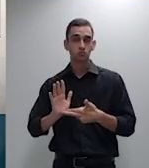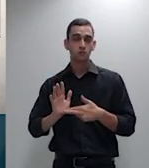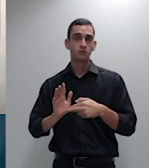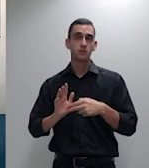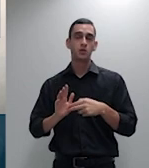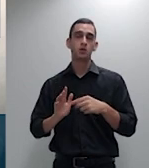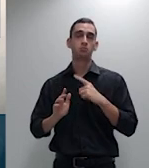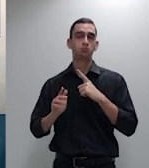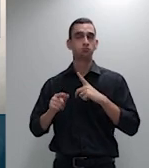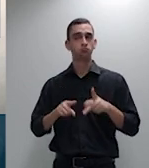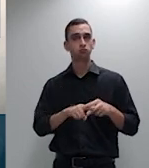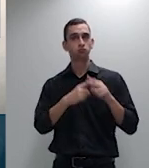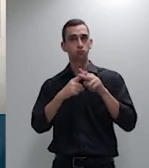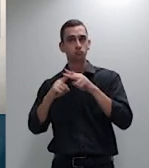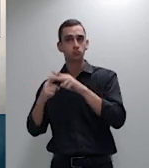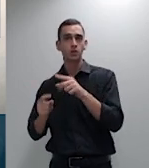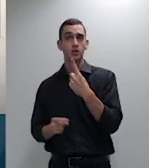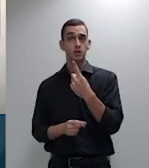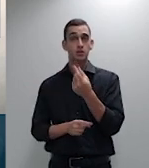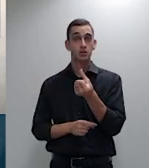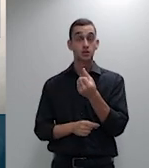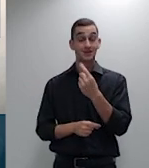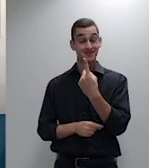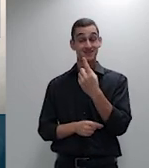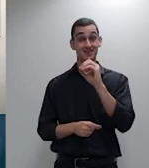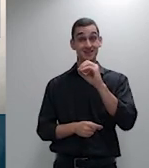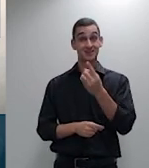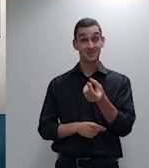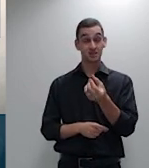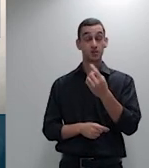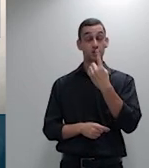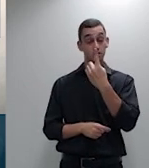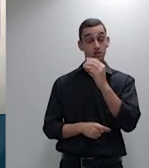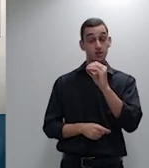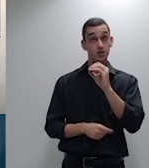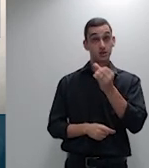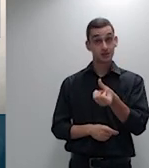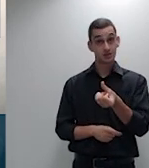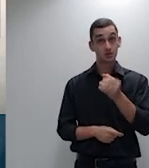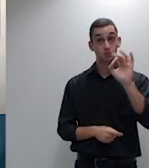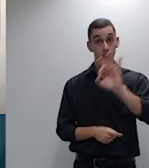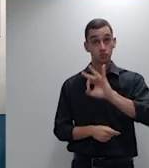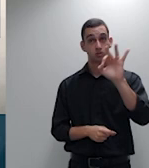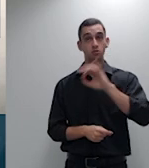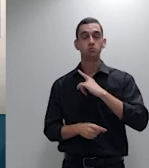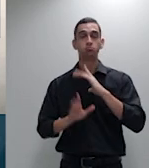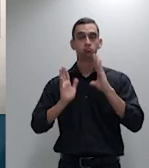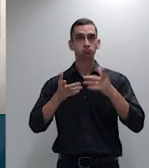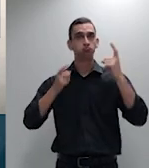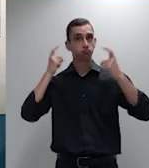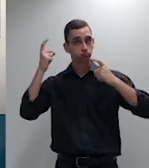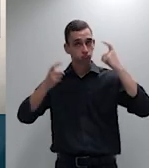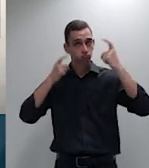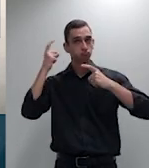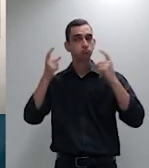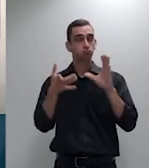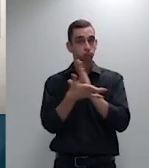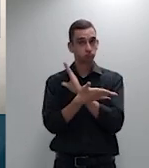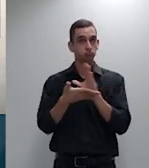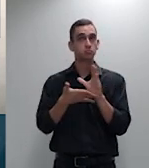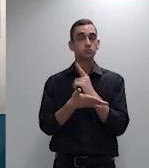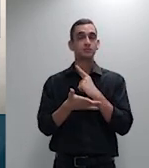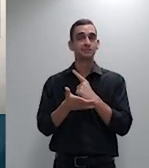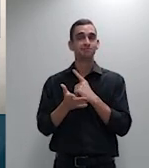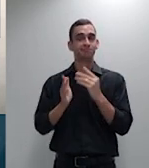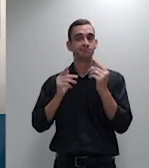nós temos uma preocupação de que esse tipo de questão seja devidamente endereçada no julgamento